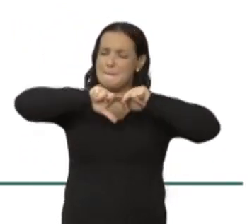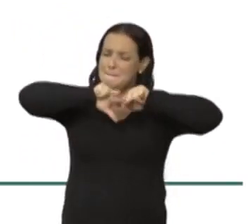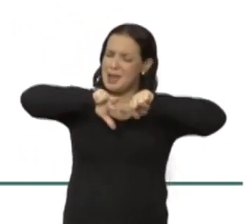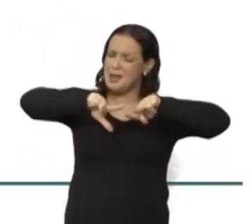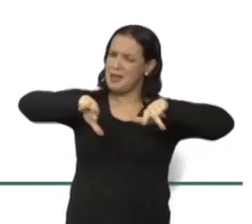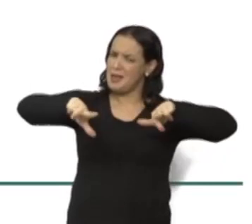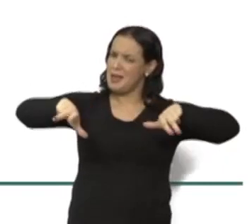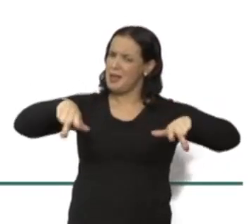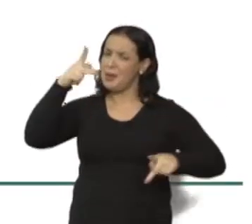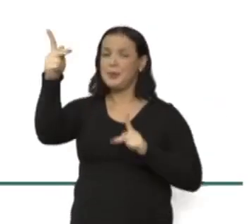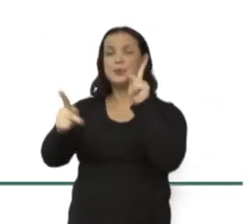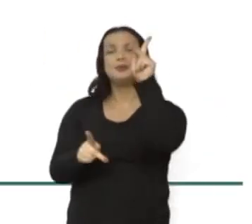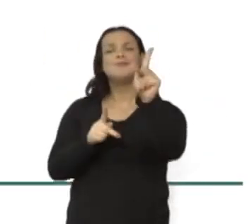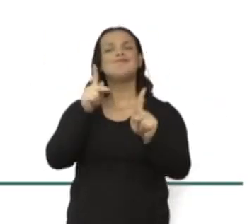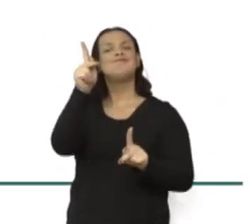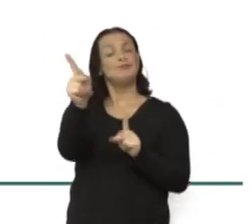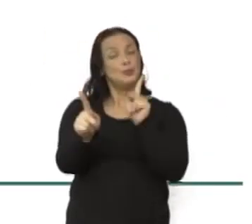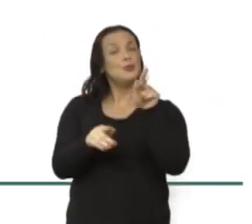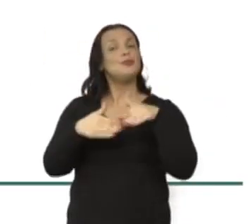extremamente plural.